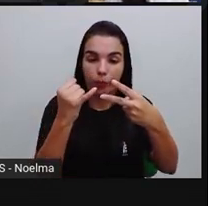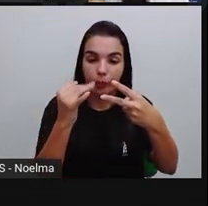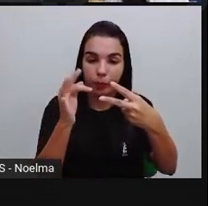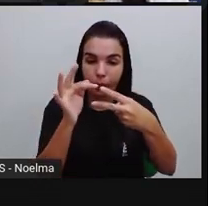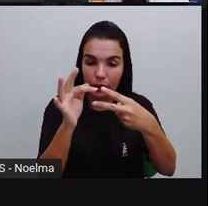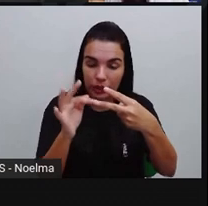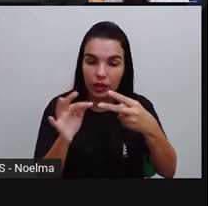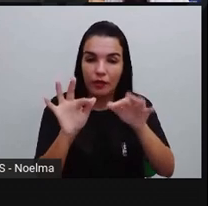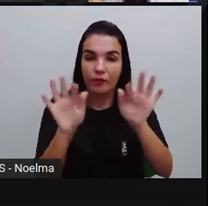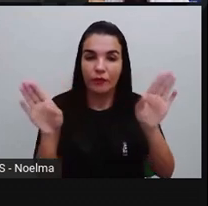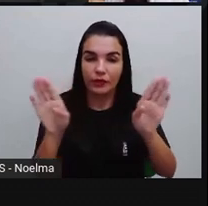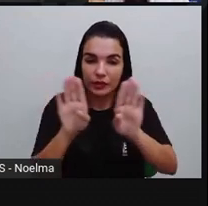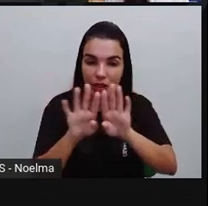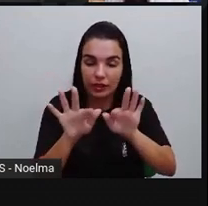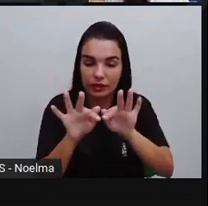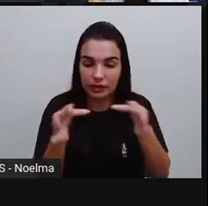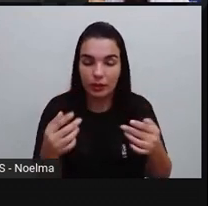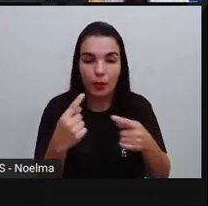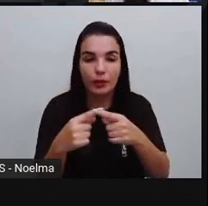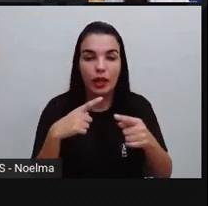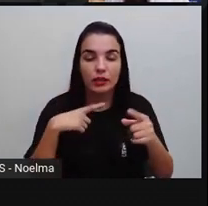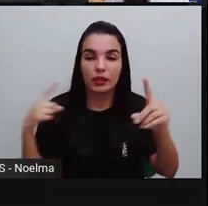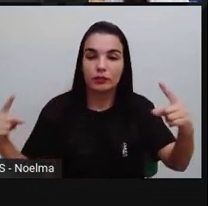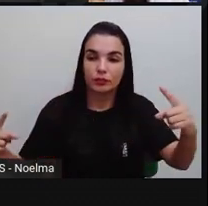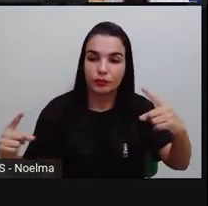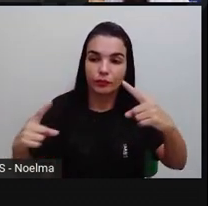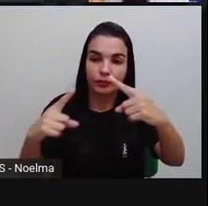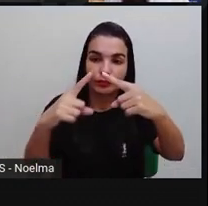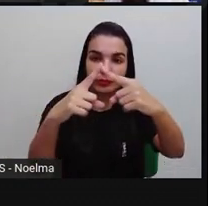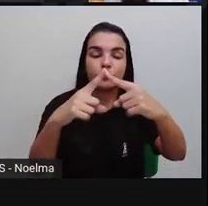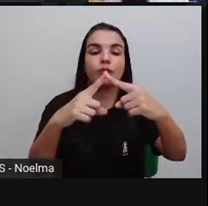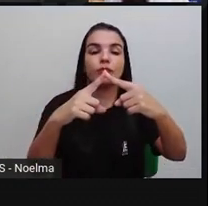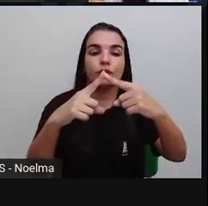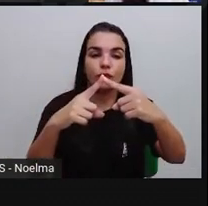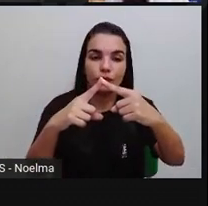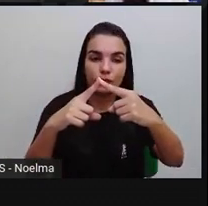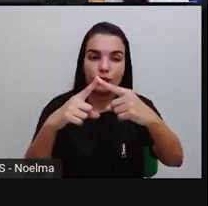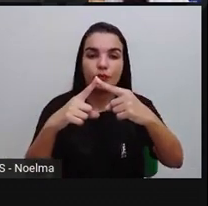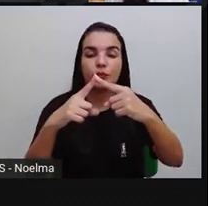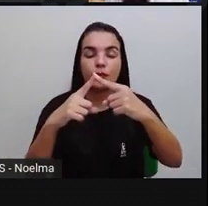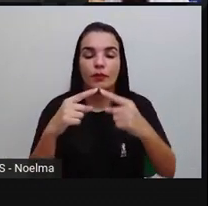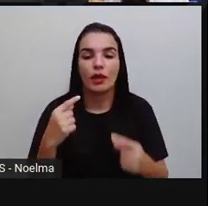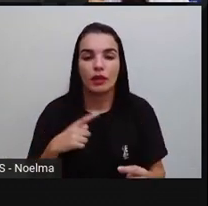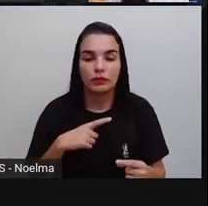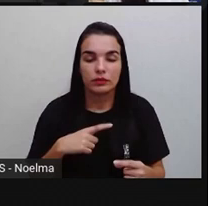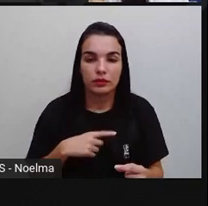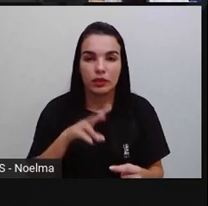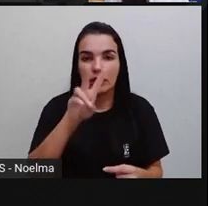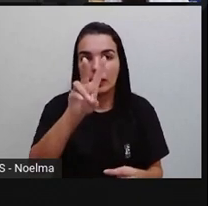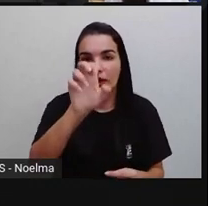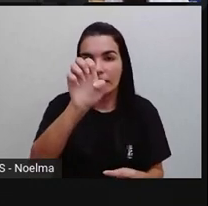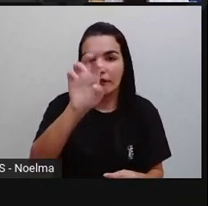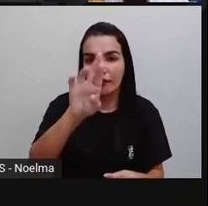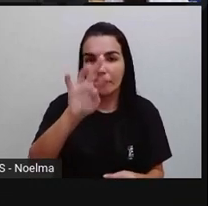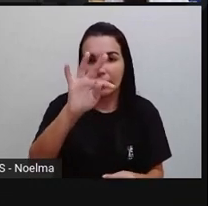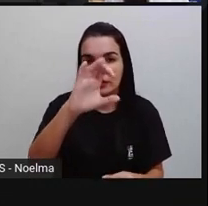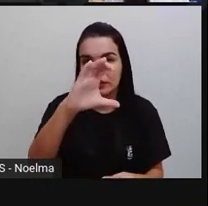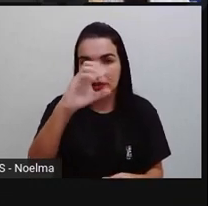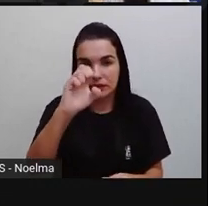né? Por apresentar o encontro de dois segmentos de retas, esses segmentos de retas eles não se cruzam